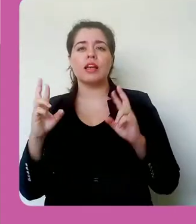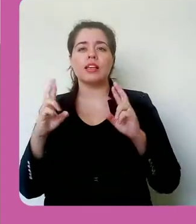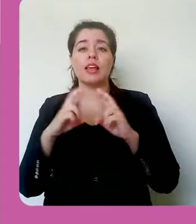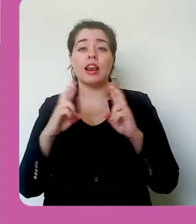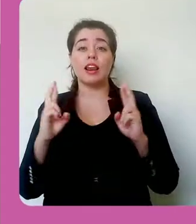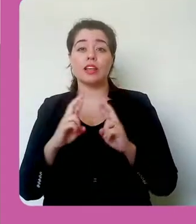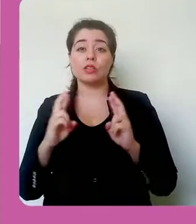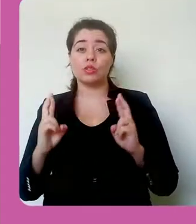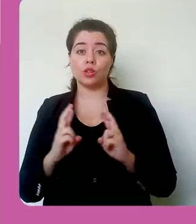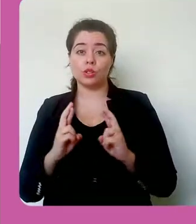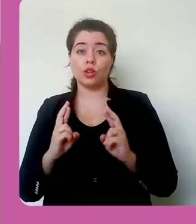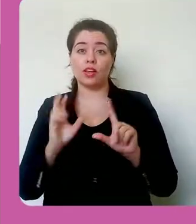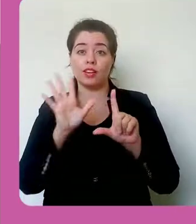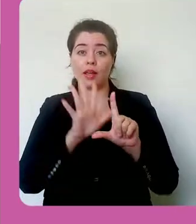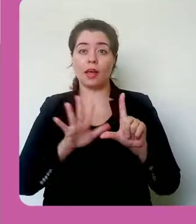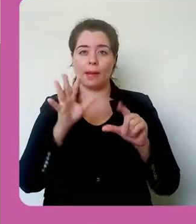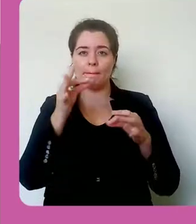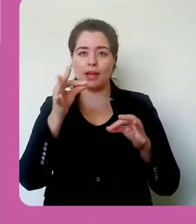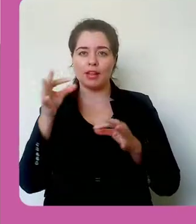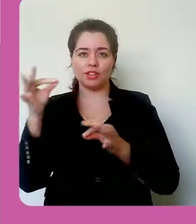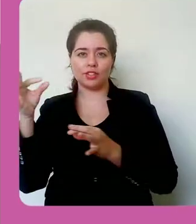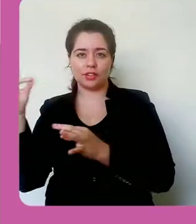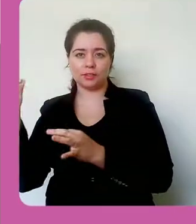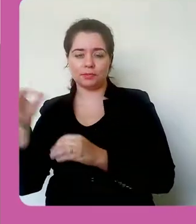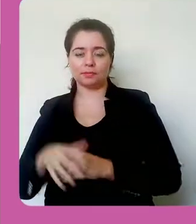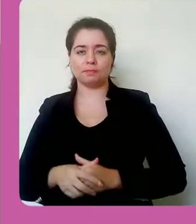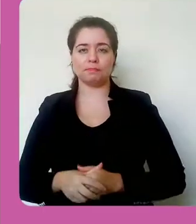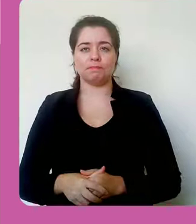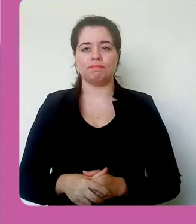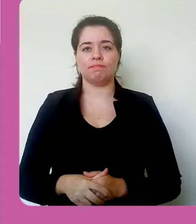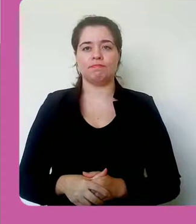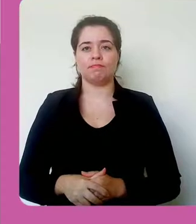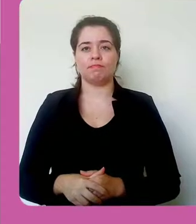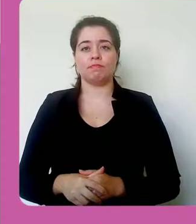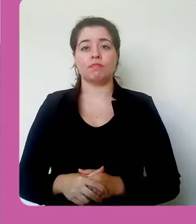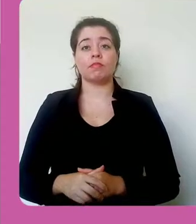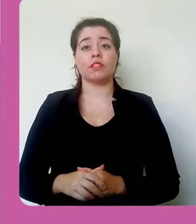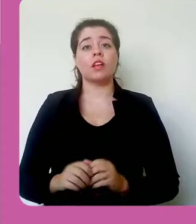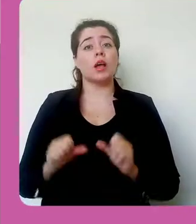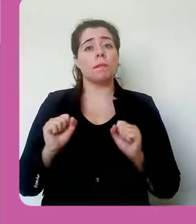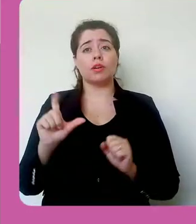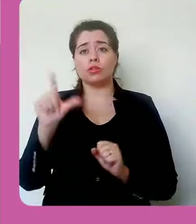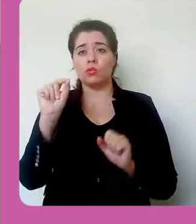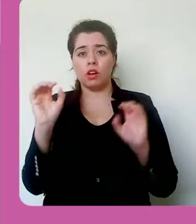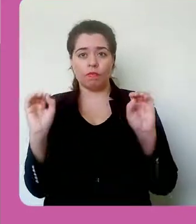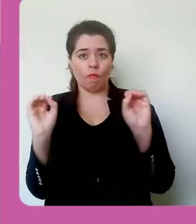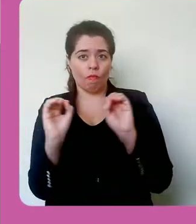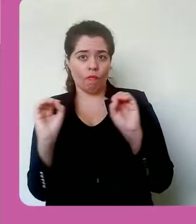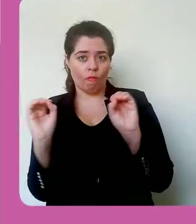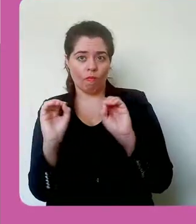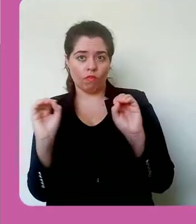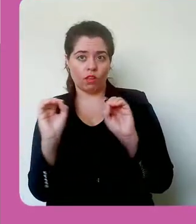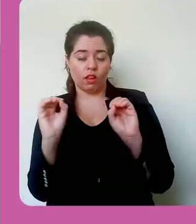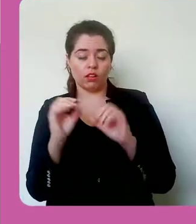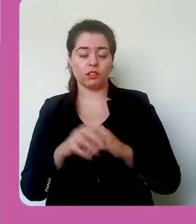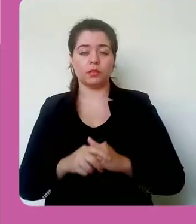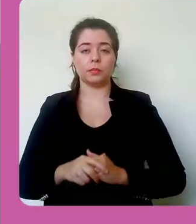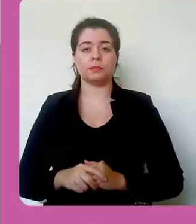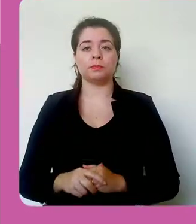colocar nada, nenhuma informação na frente, colocar números, bolinhas ou uma indentação.